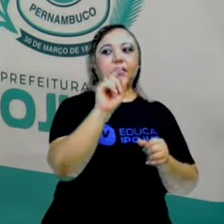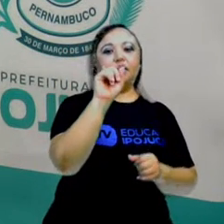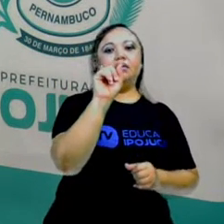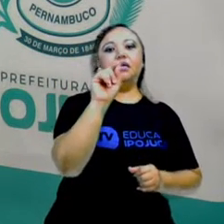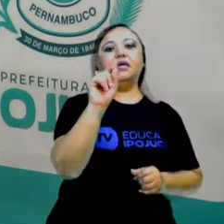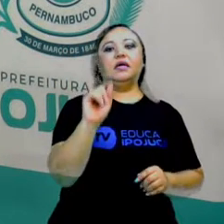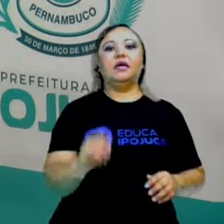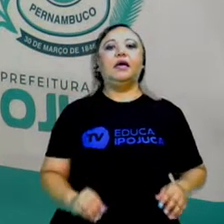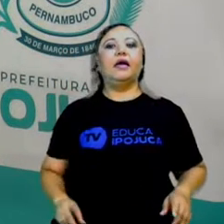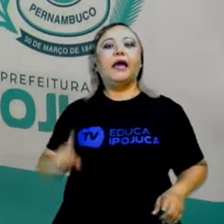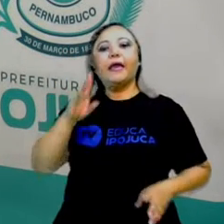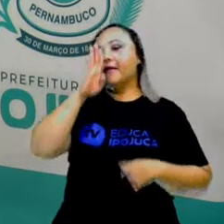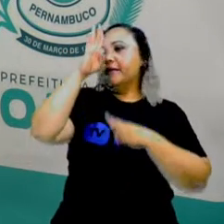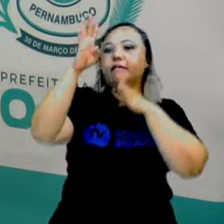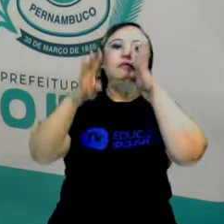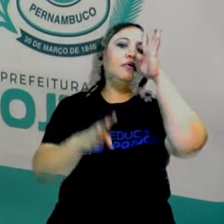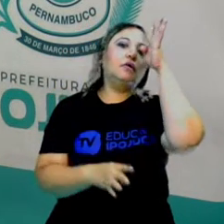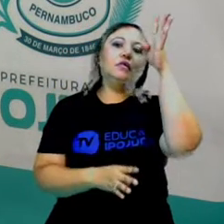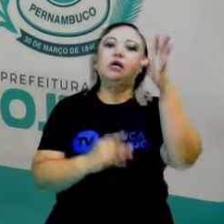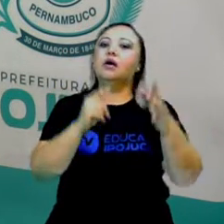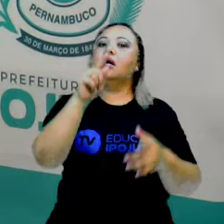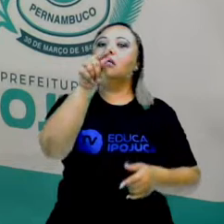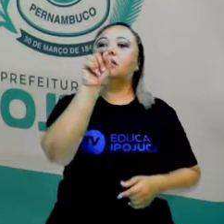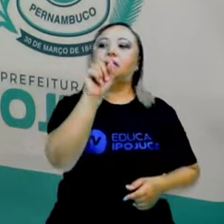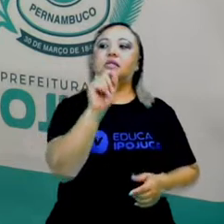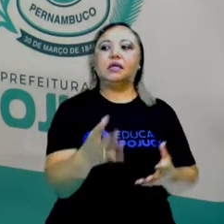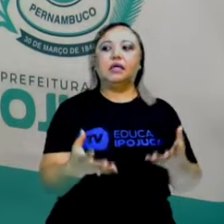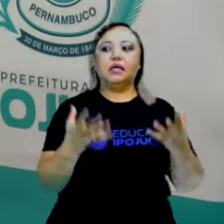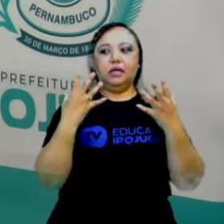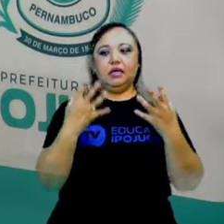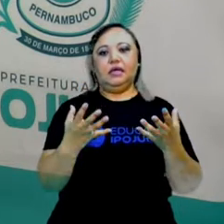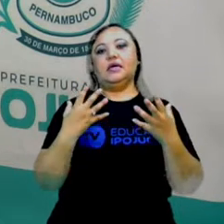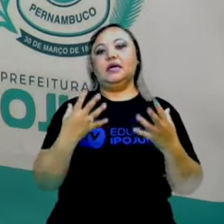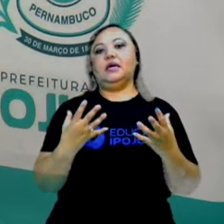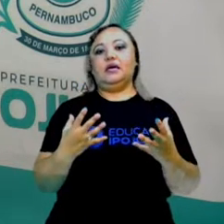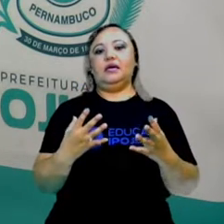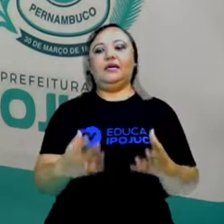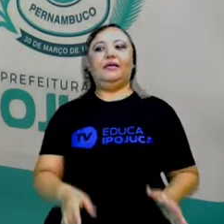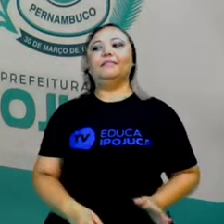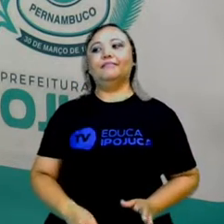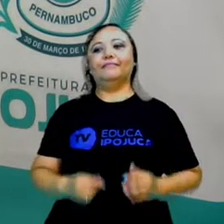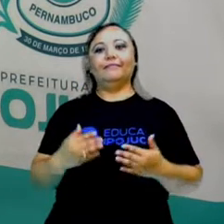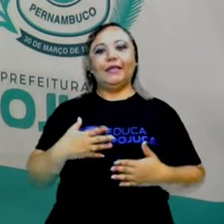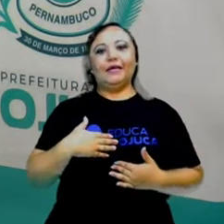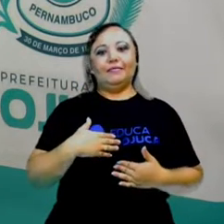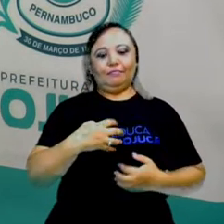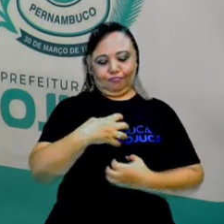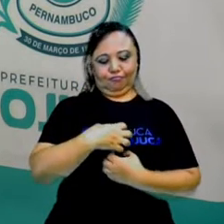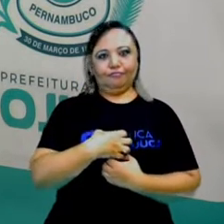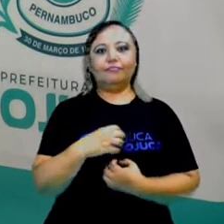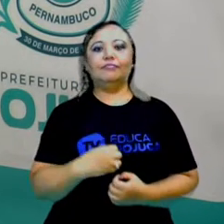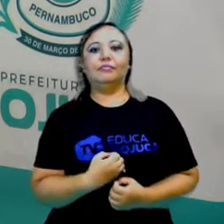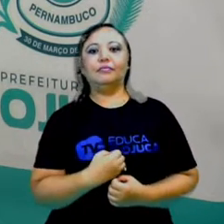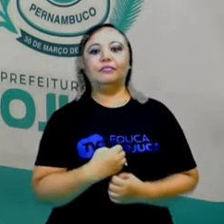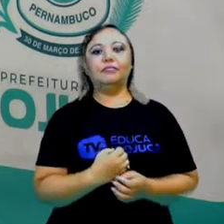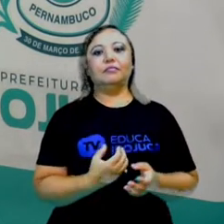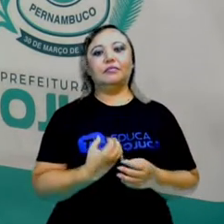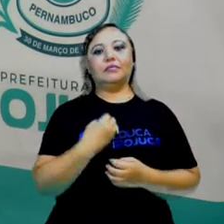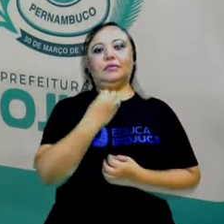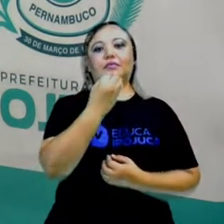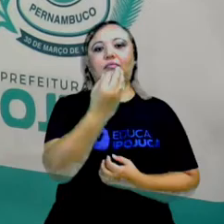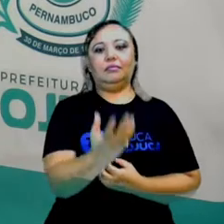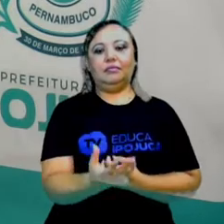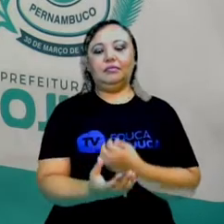você aquilo que você quer mostrar para alguém, você quer se expressar. Vamos observar mais um pouco,